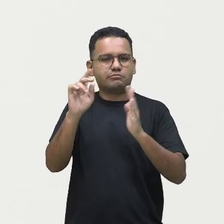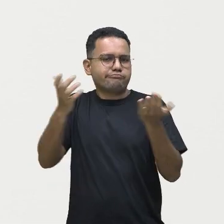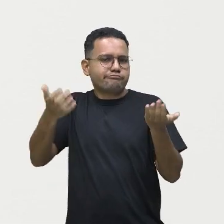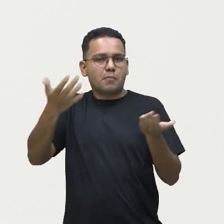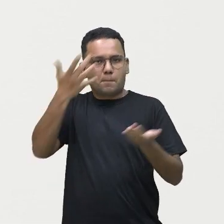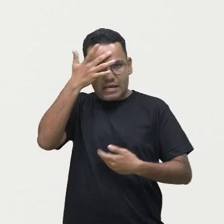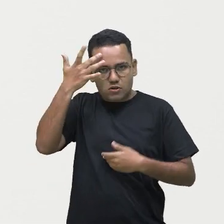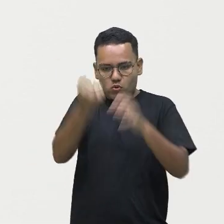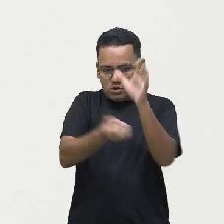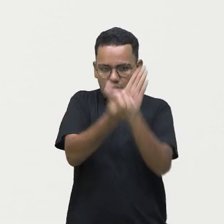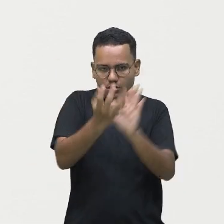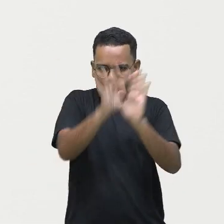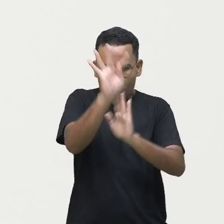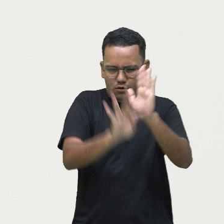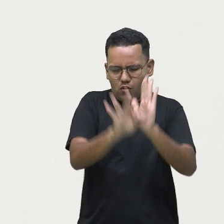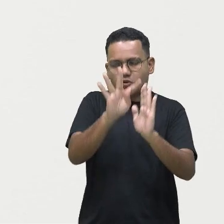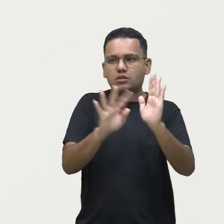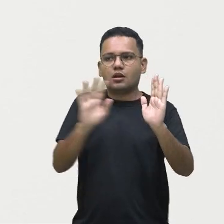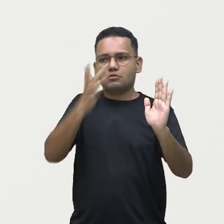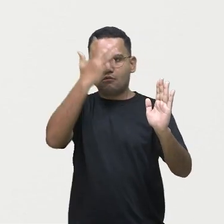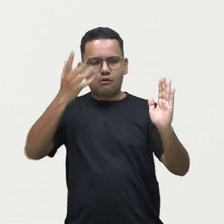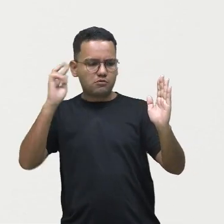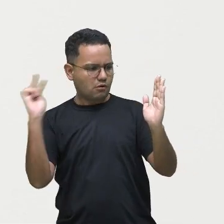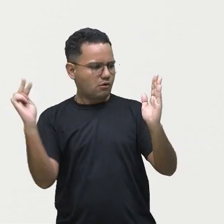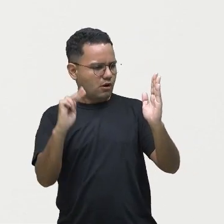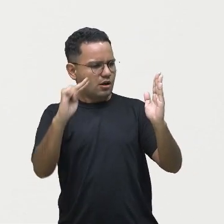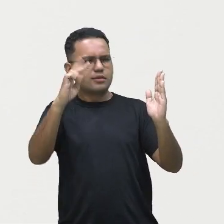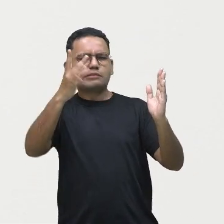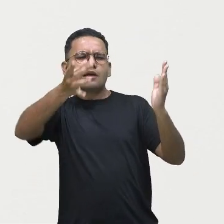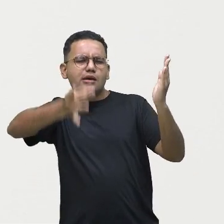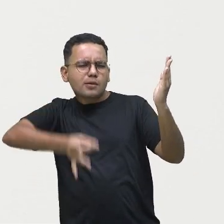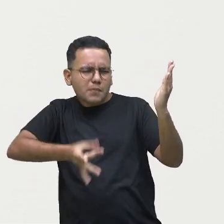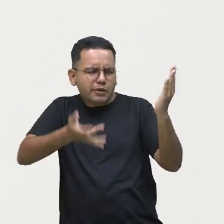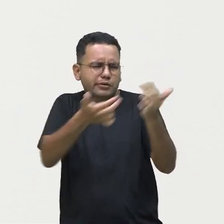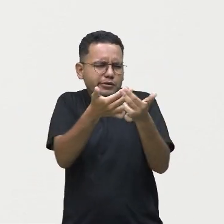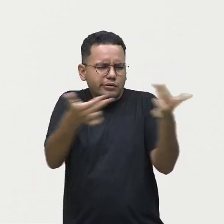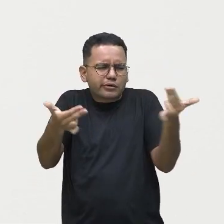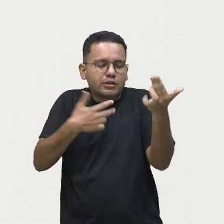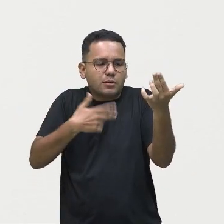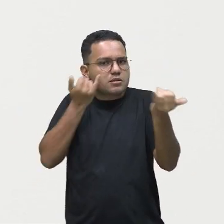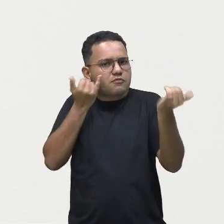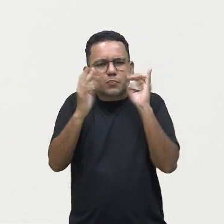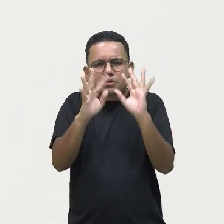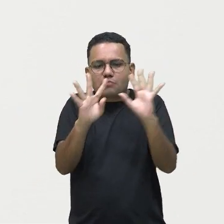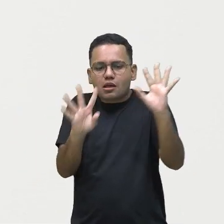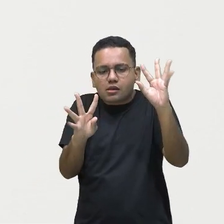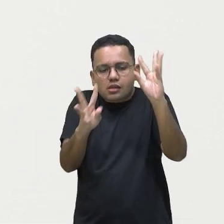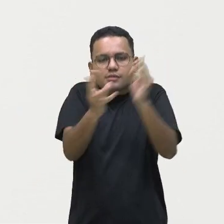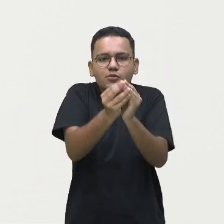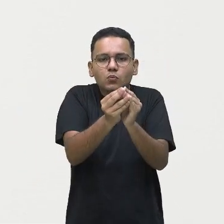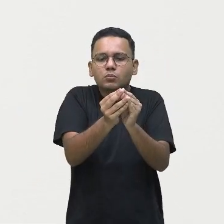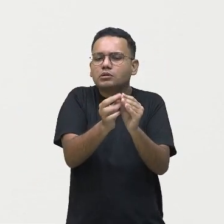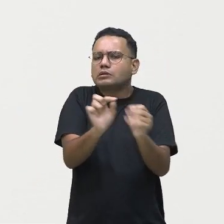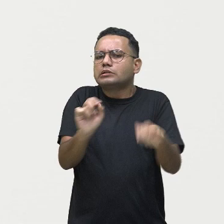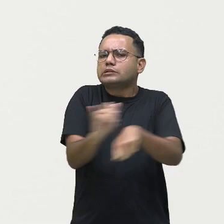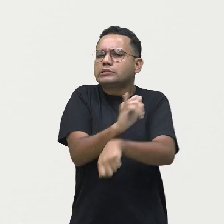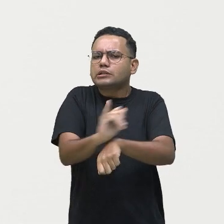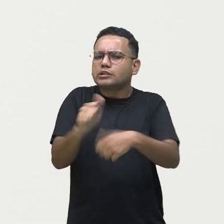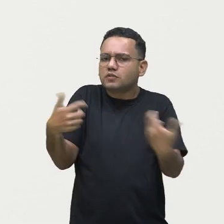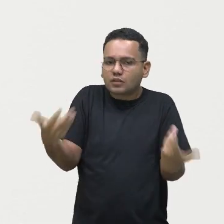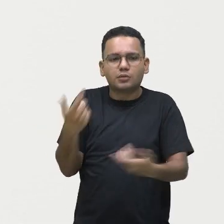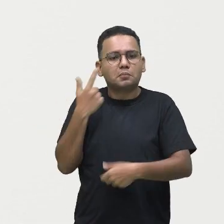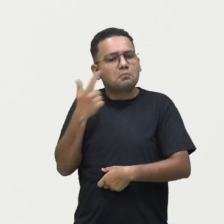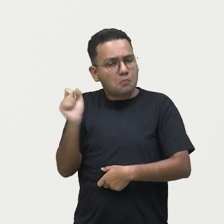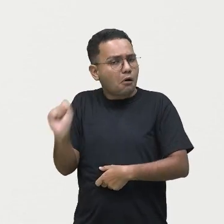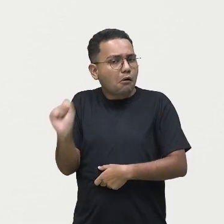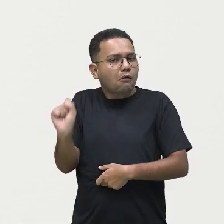apresentar ali rapidamente todas aquelas informações, ele pode utilizar o infográfico, porque